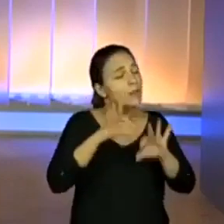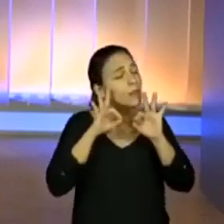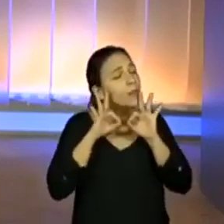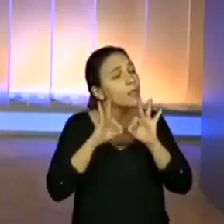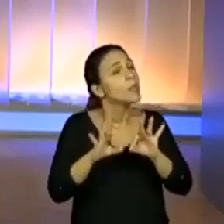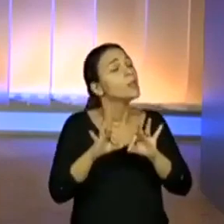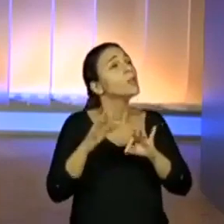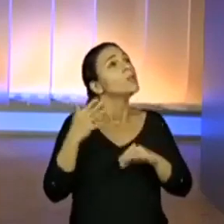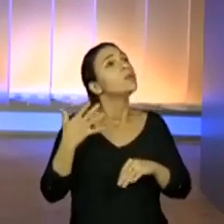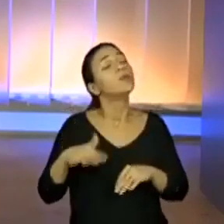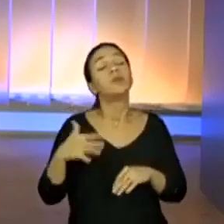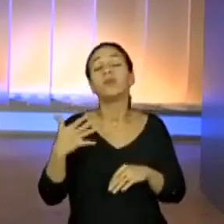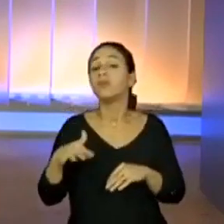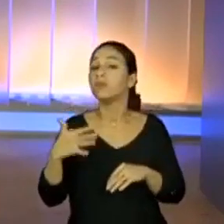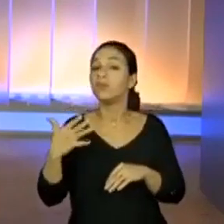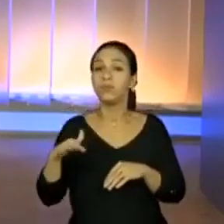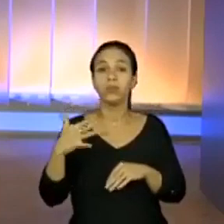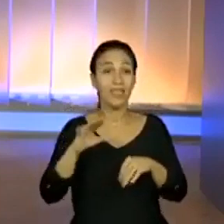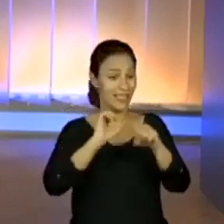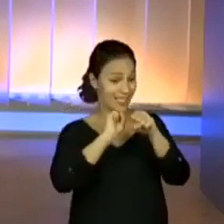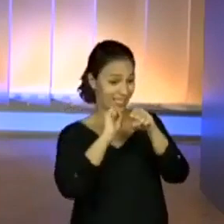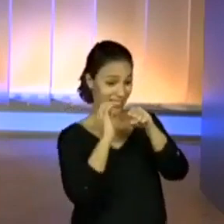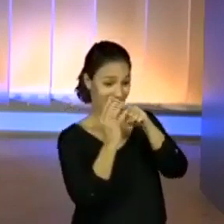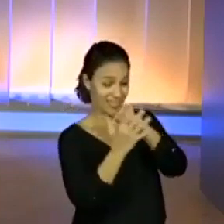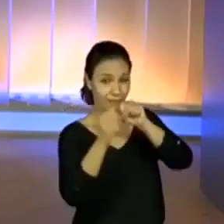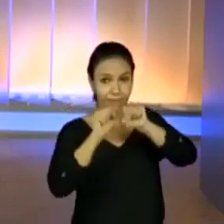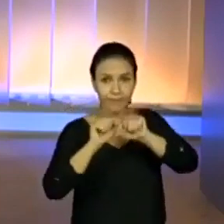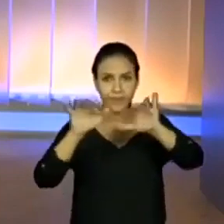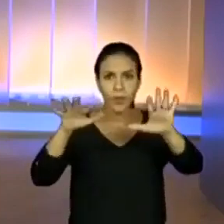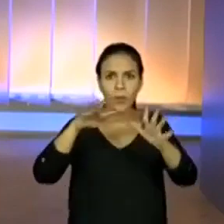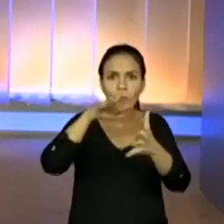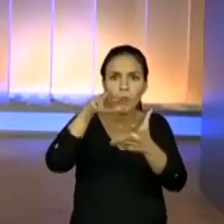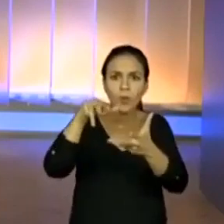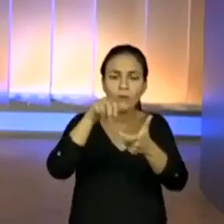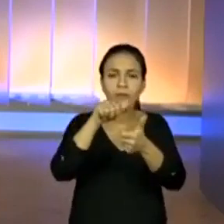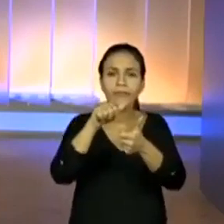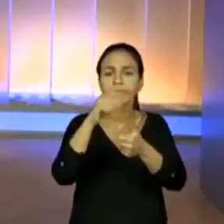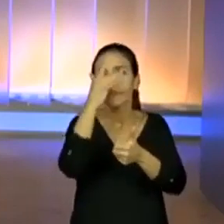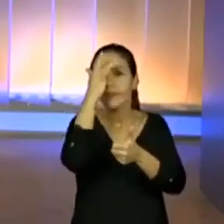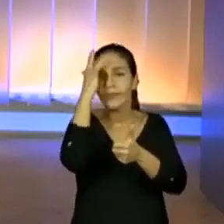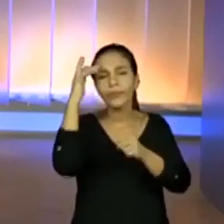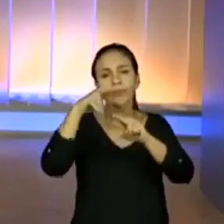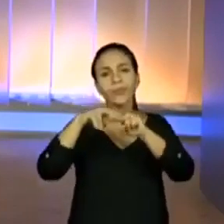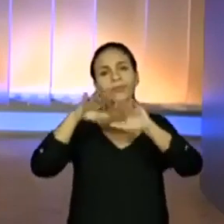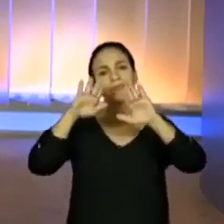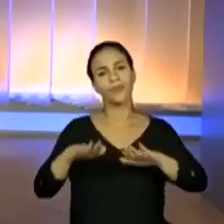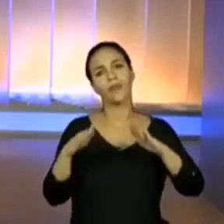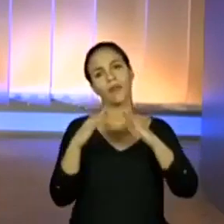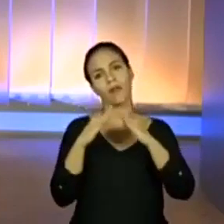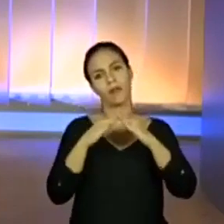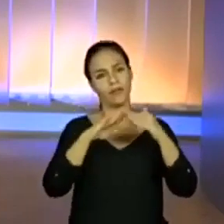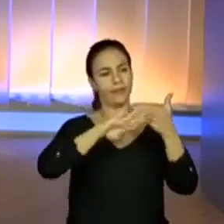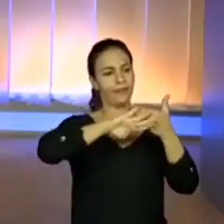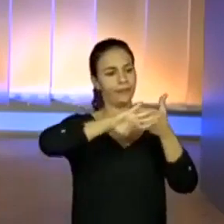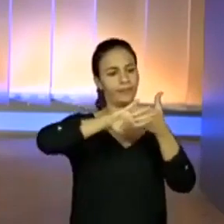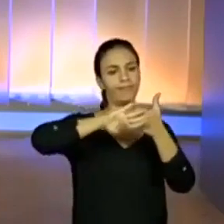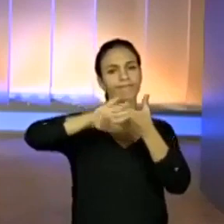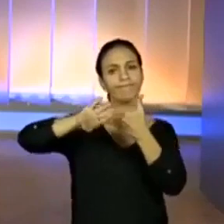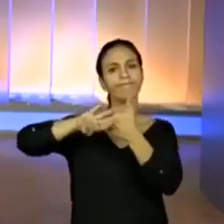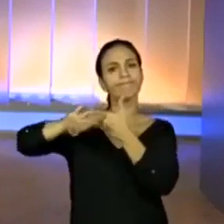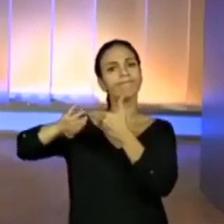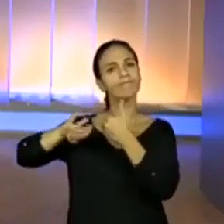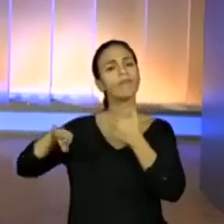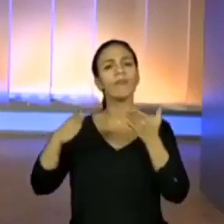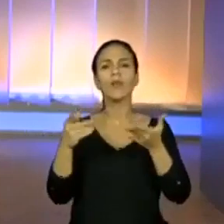Seríssimo. Esta pandemia que nós estamos passando está fazendo com que muitas pessoas fiquem em casa. E deve ser feito assim. Então,